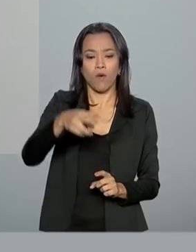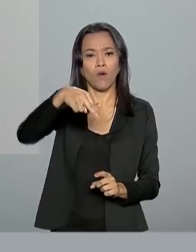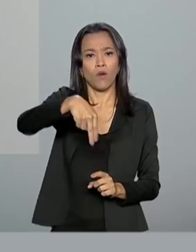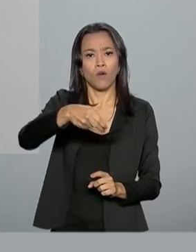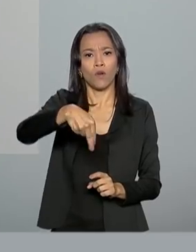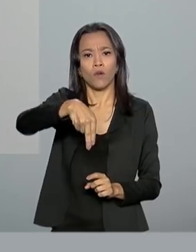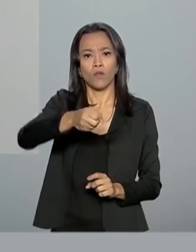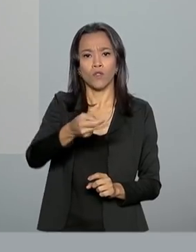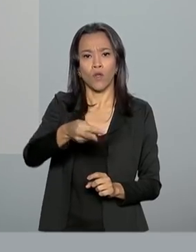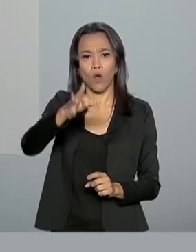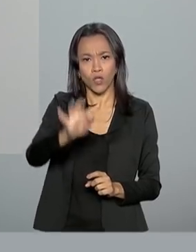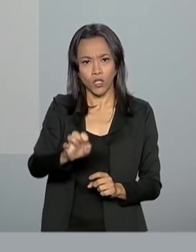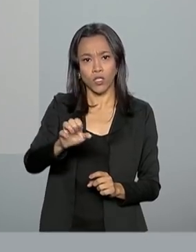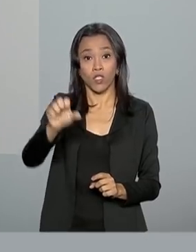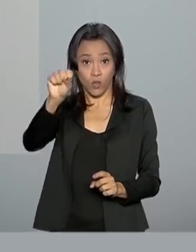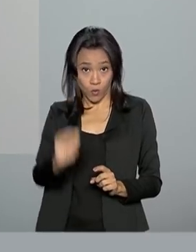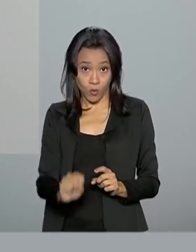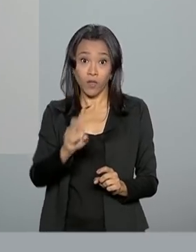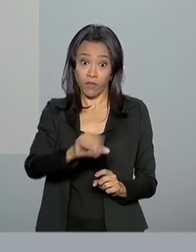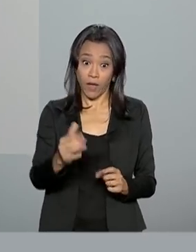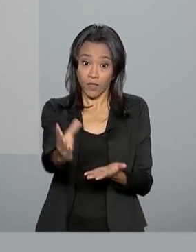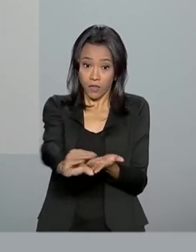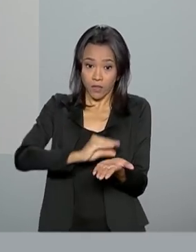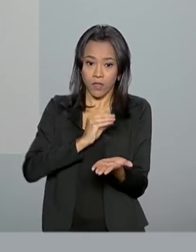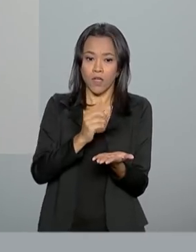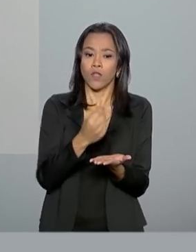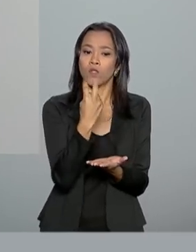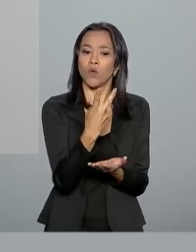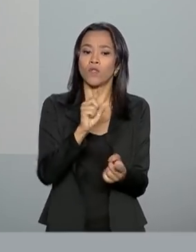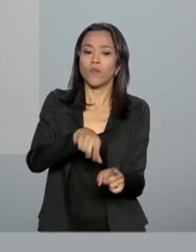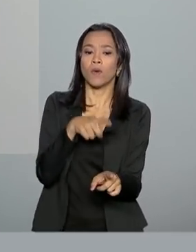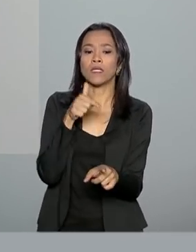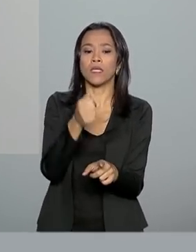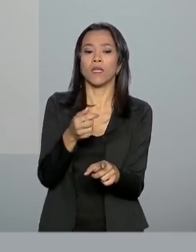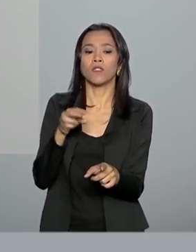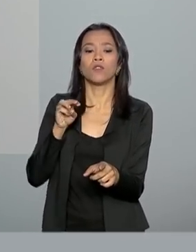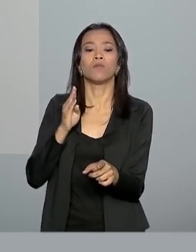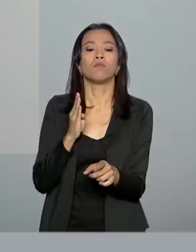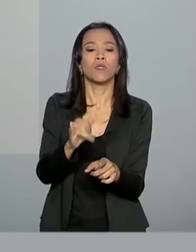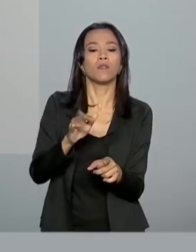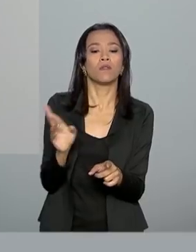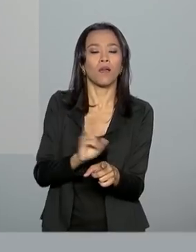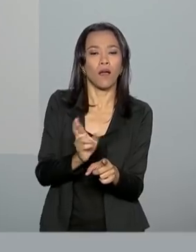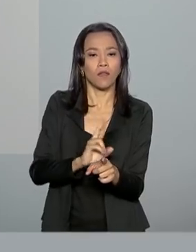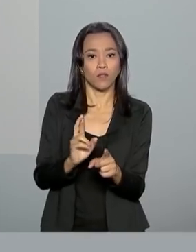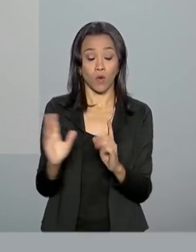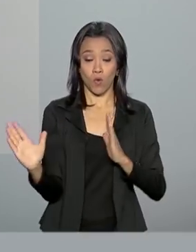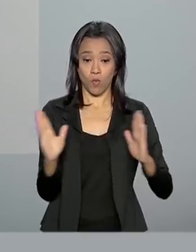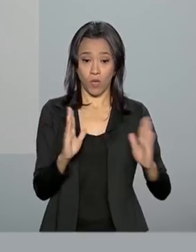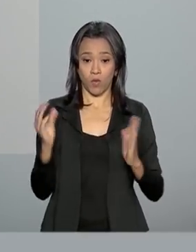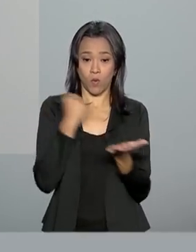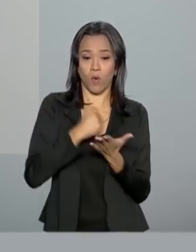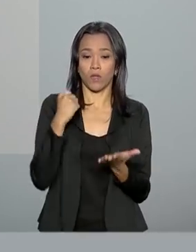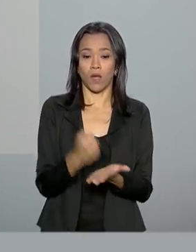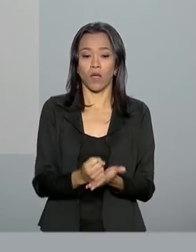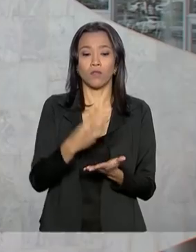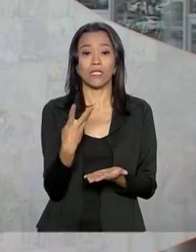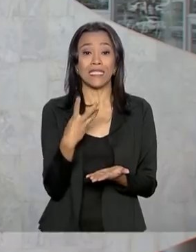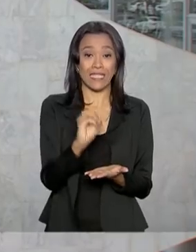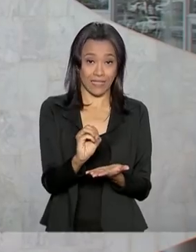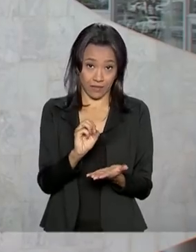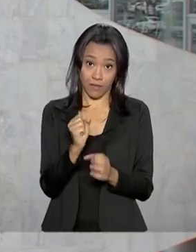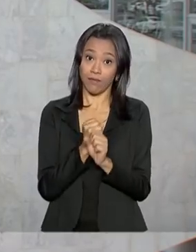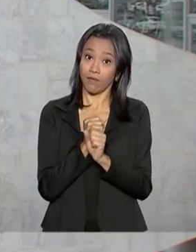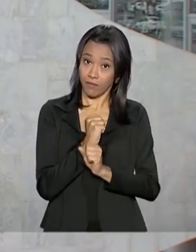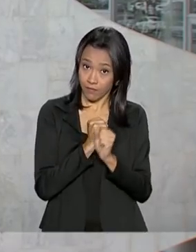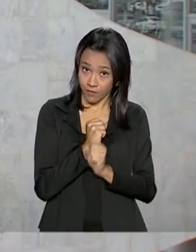março, o que deve render ao Brasil 2,7 bilhões de reais em um contrato de 30 anos. O ministro da Justiça e